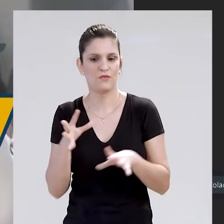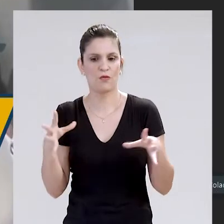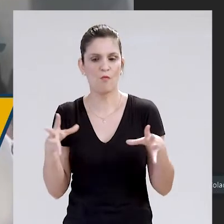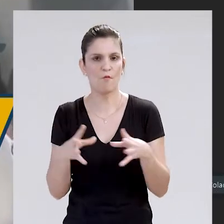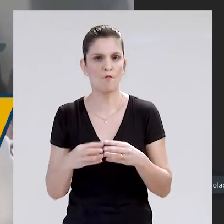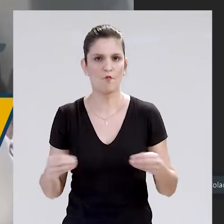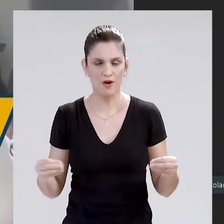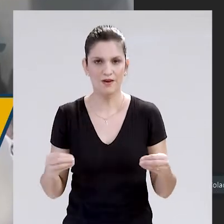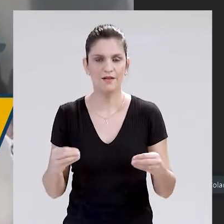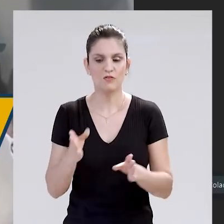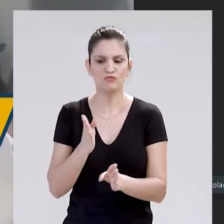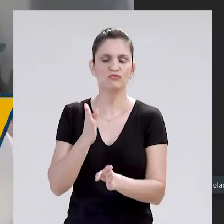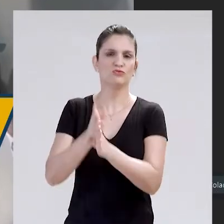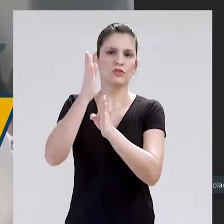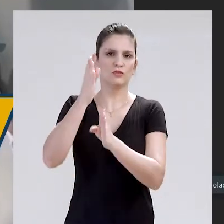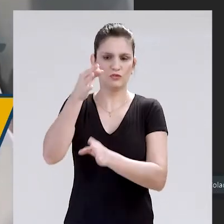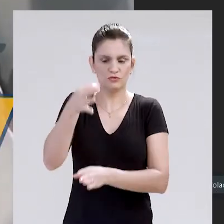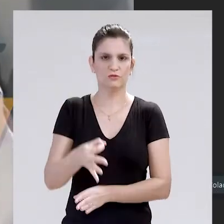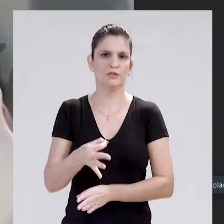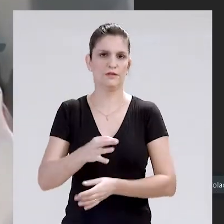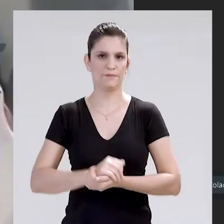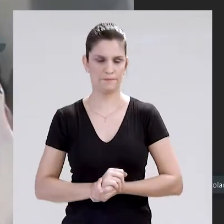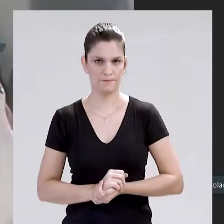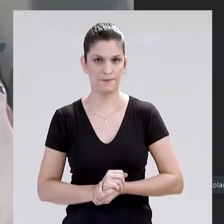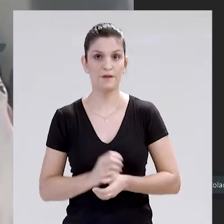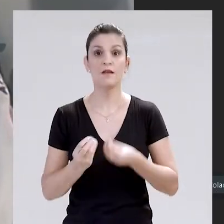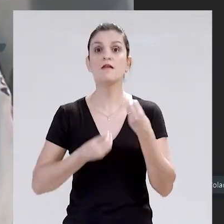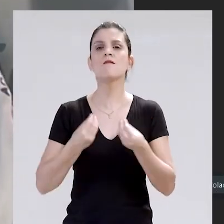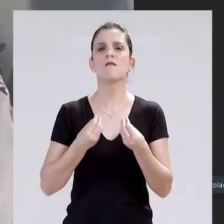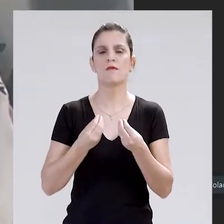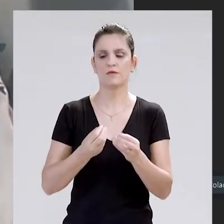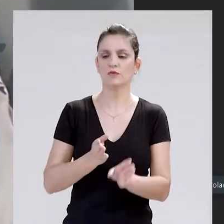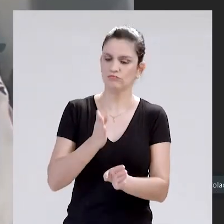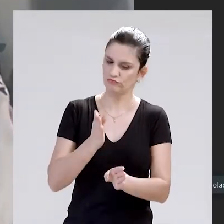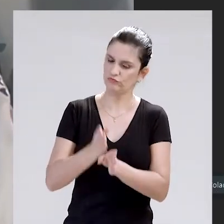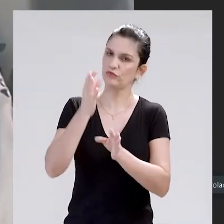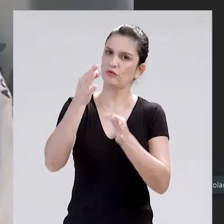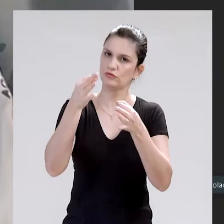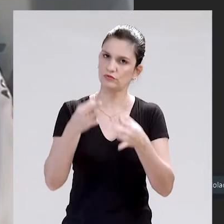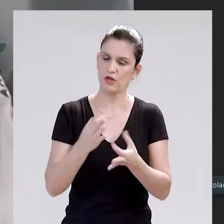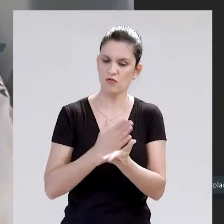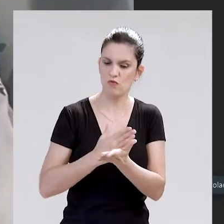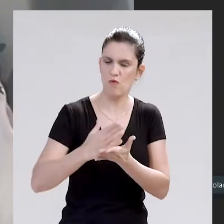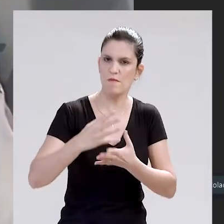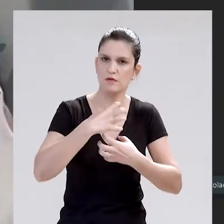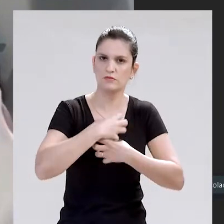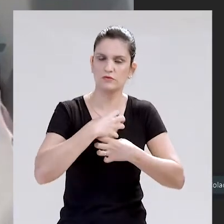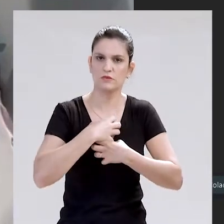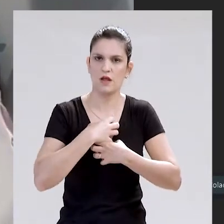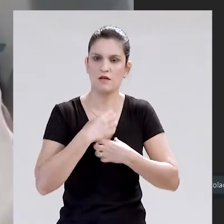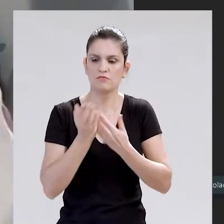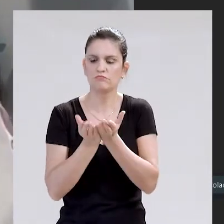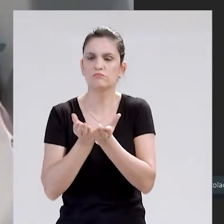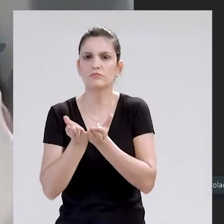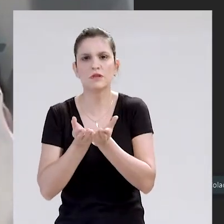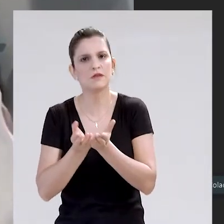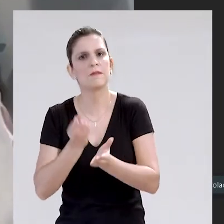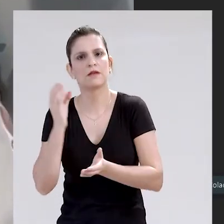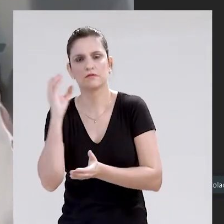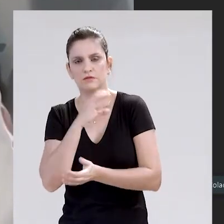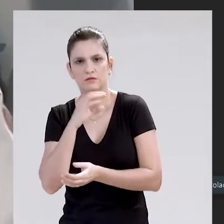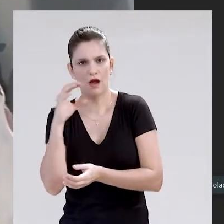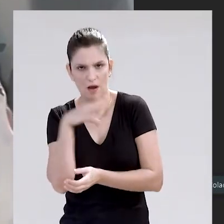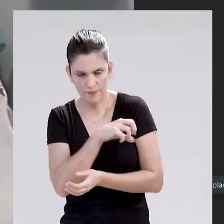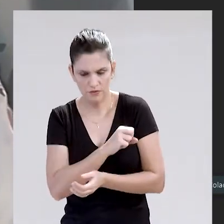de chance da sua cura. E a única forma de fazer o diagnóstico precoce e o tratamento rápido